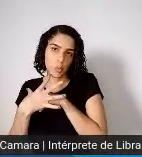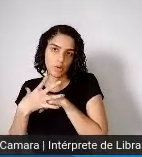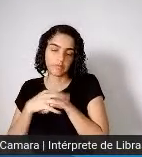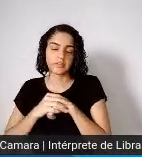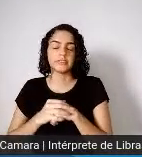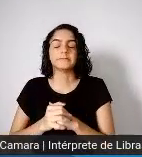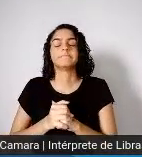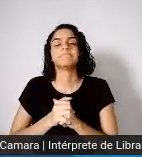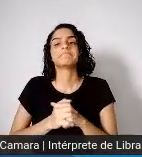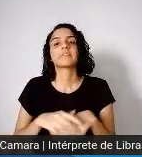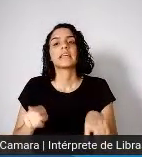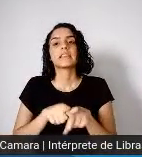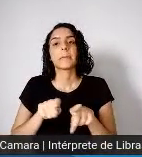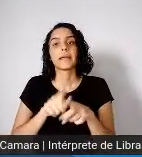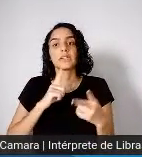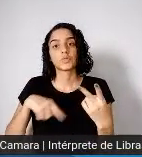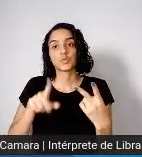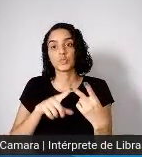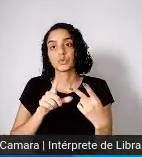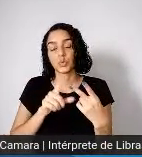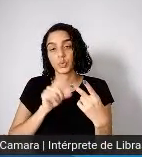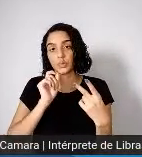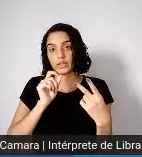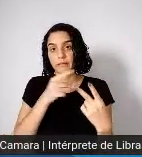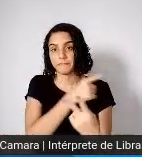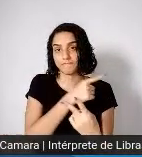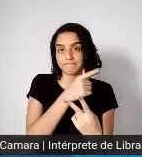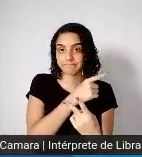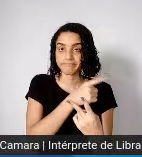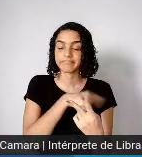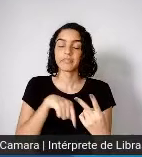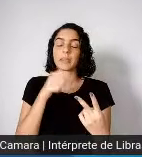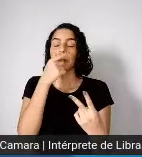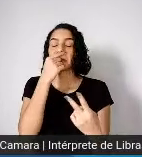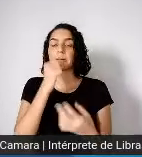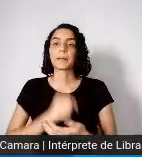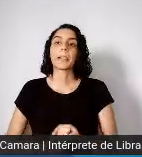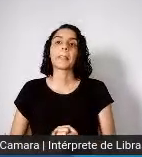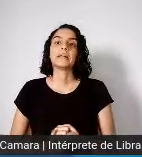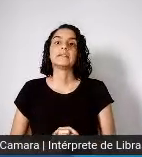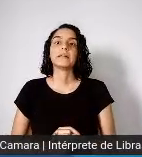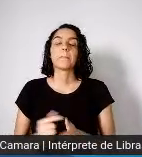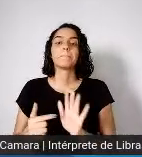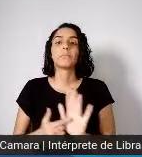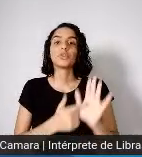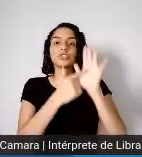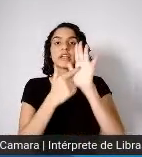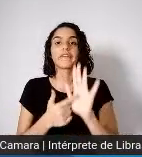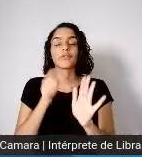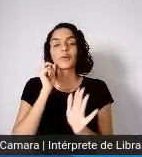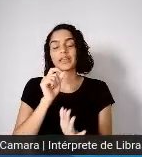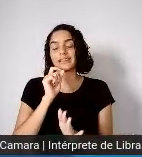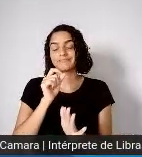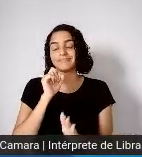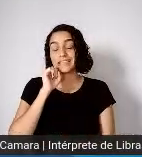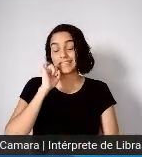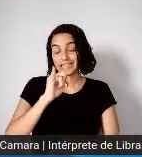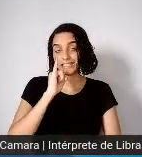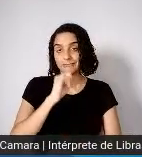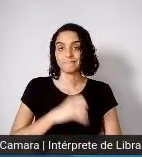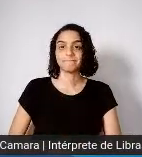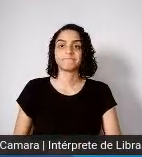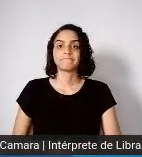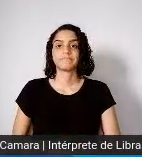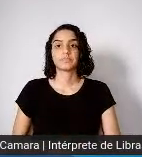indicador de um certo bem-estar, que é a razão de mortalidade proporcional, o indicador do Suarupo e Amura, que diz que quanto maior